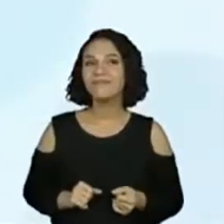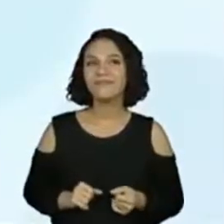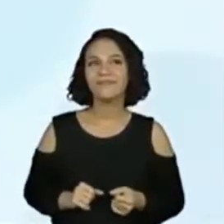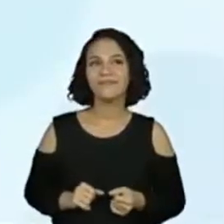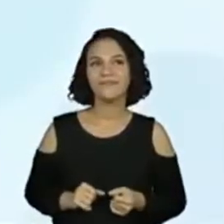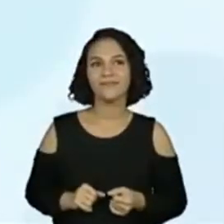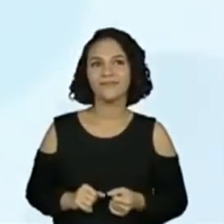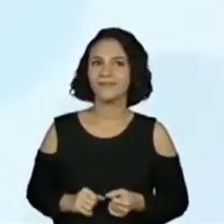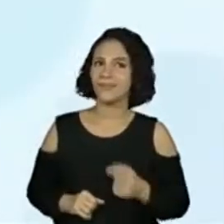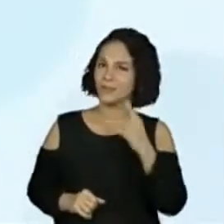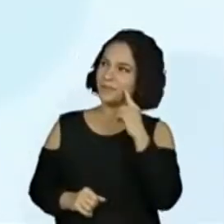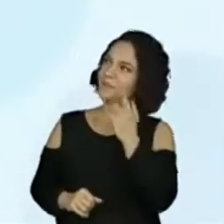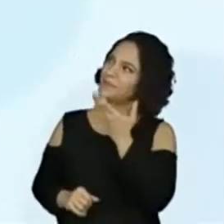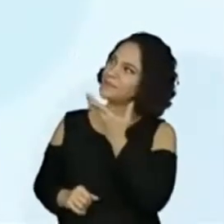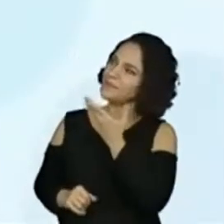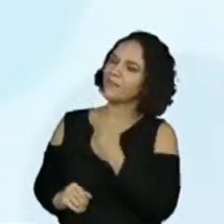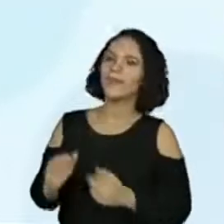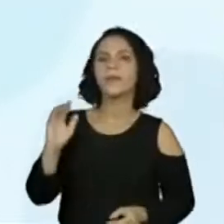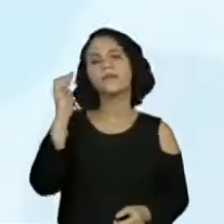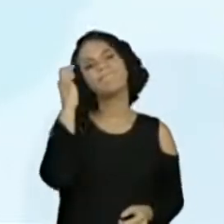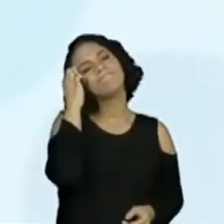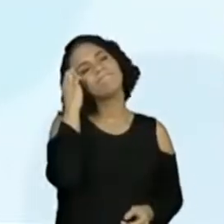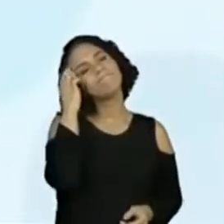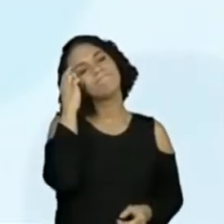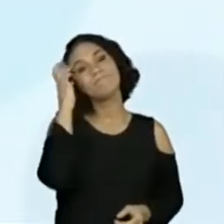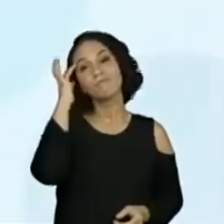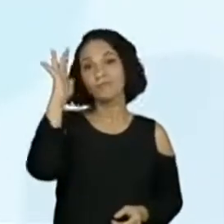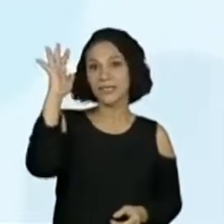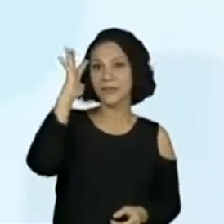Pensamento. Pensamento. Pensamento.